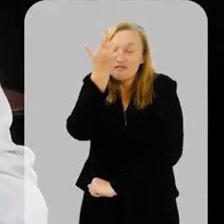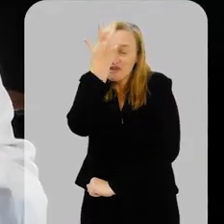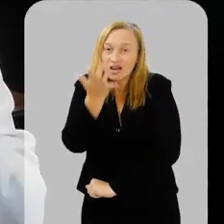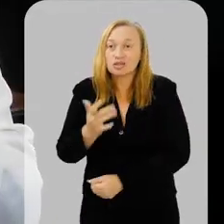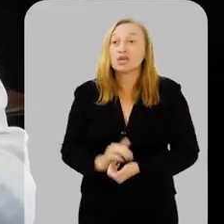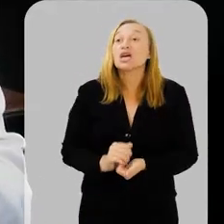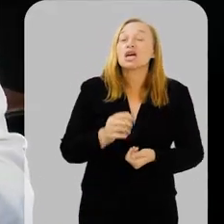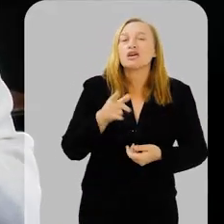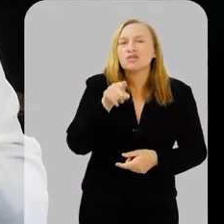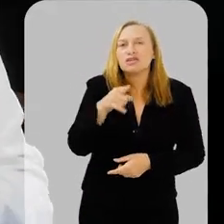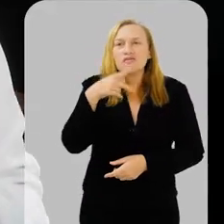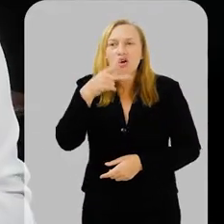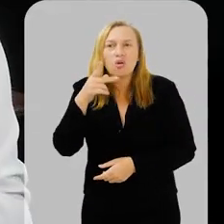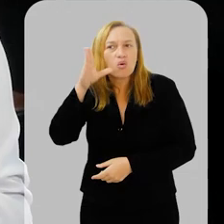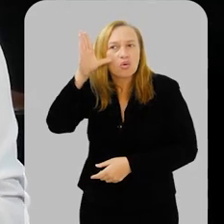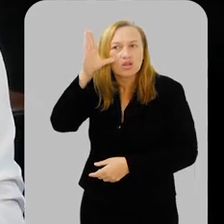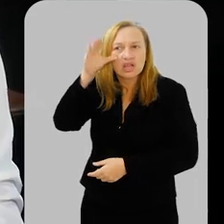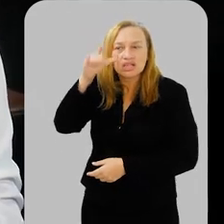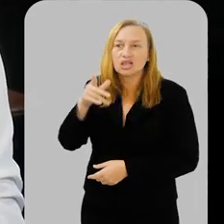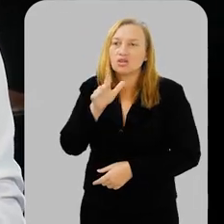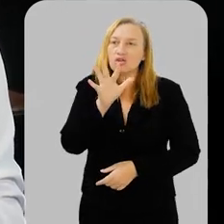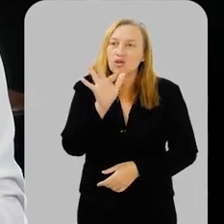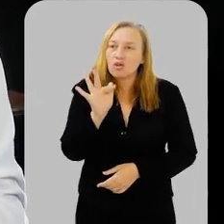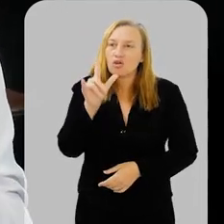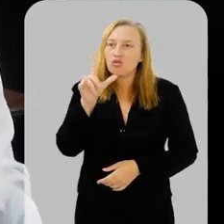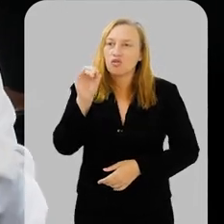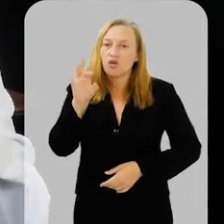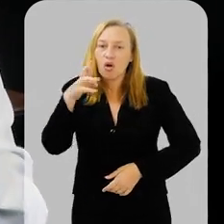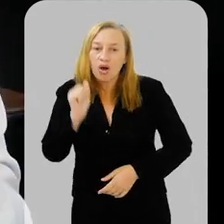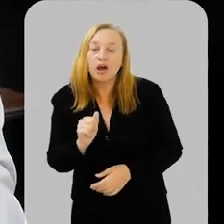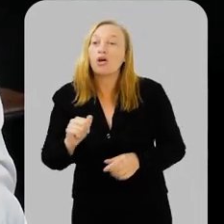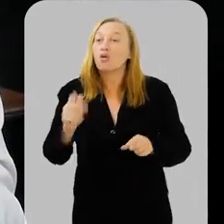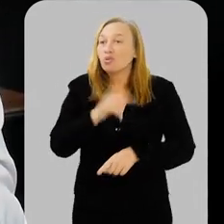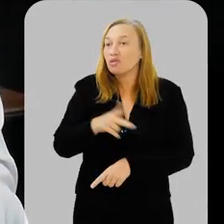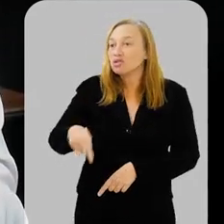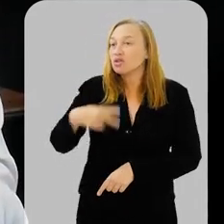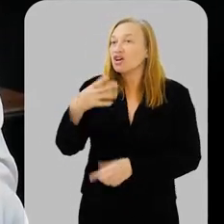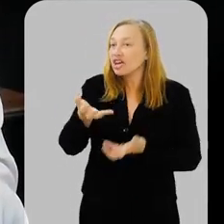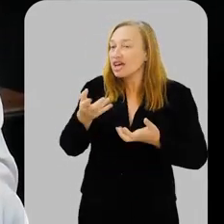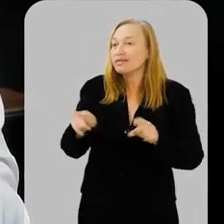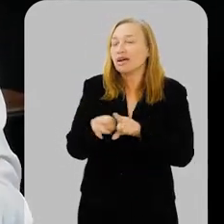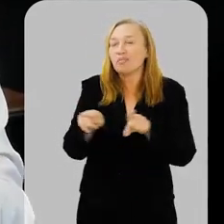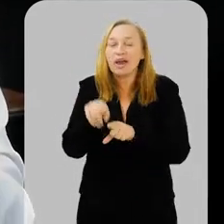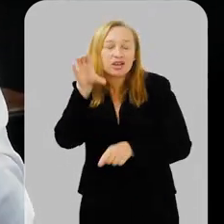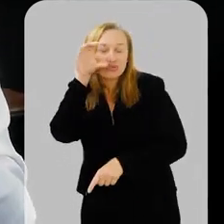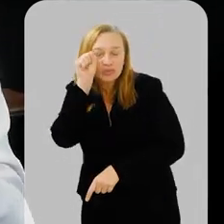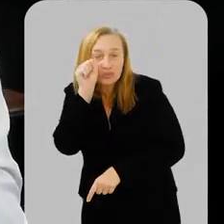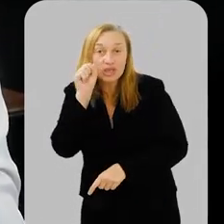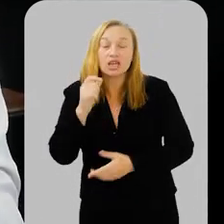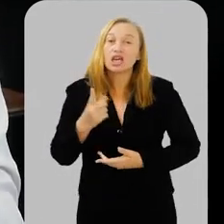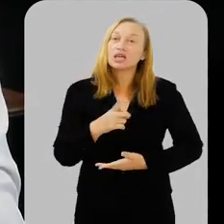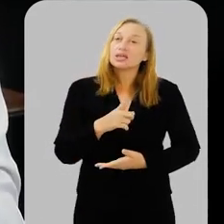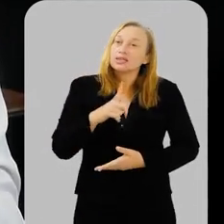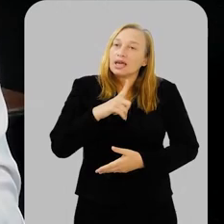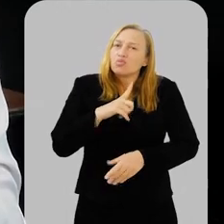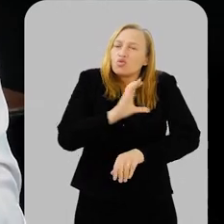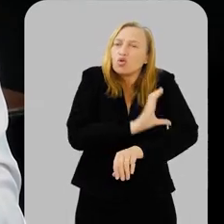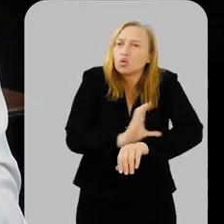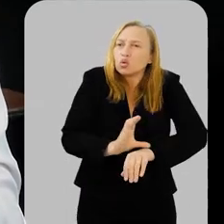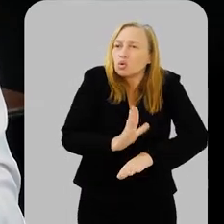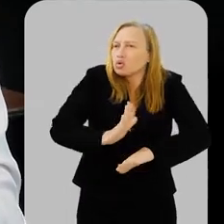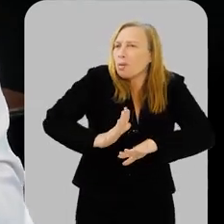disciplina e você falou uma coisa muito interessante, Flora, que é o professor também querer tirar uma soneca, a gente tem uma cultura